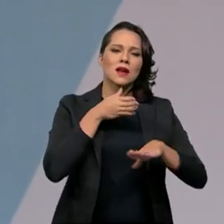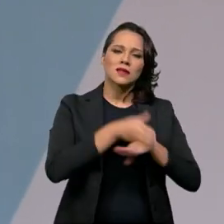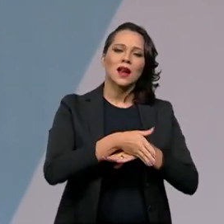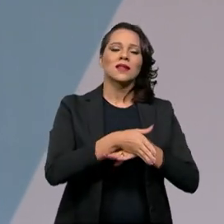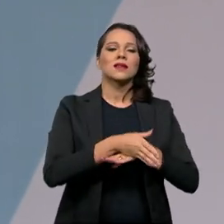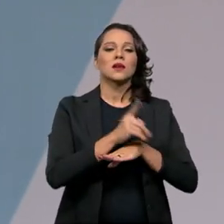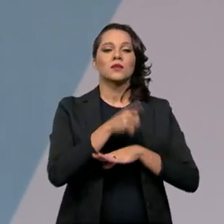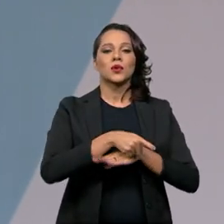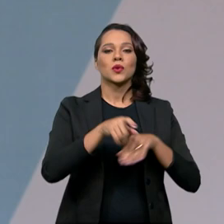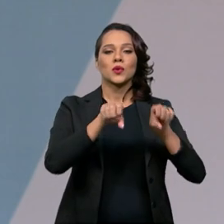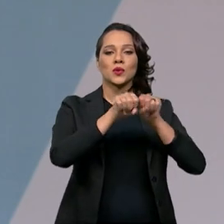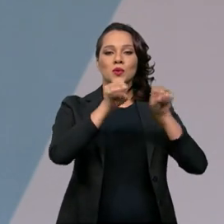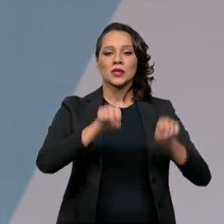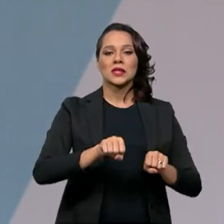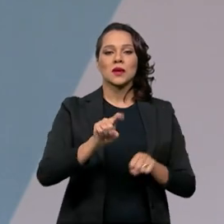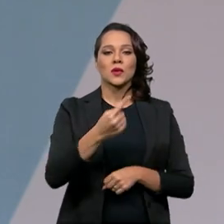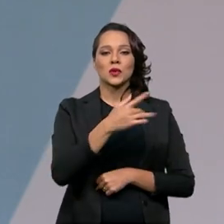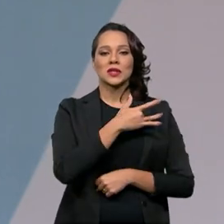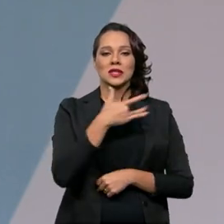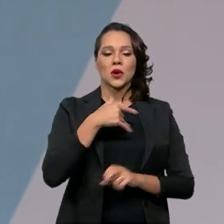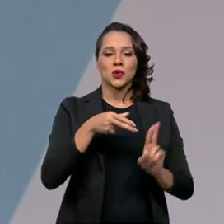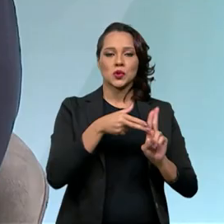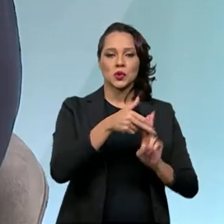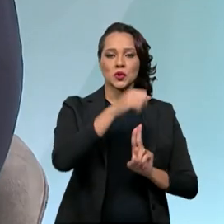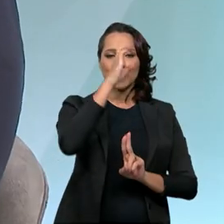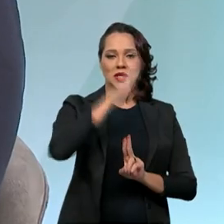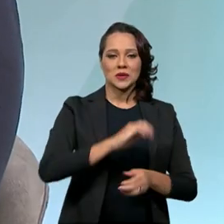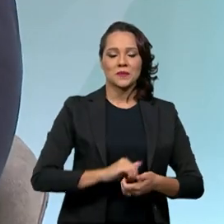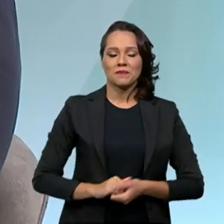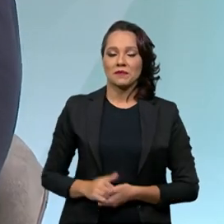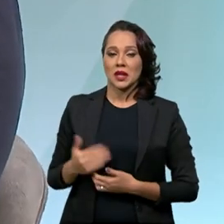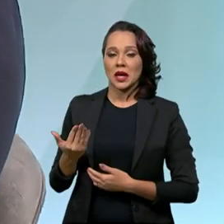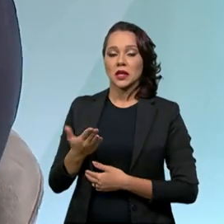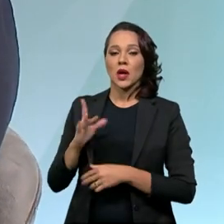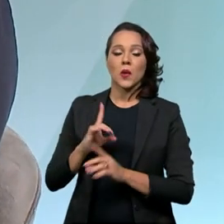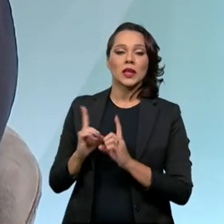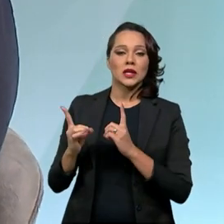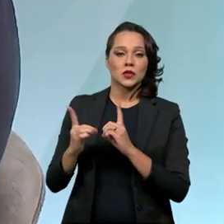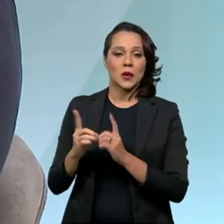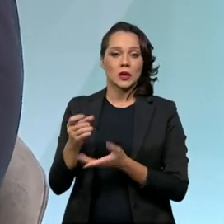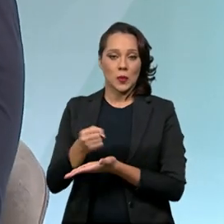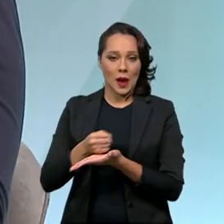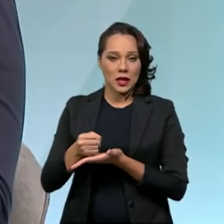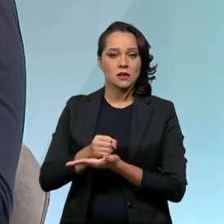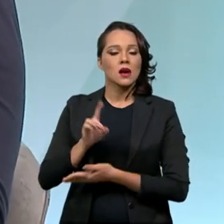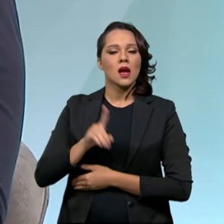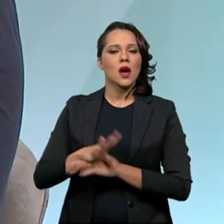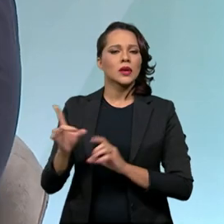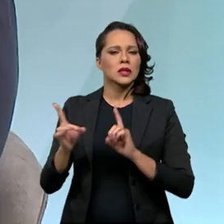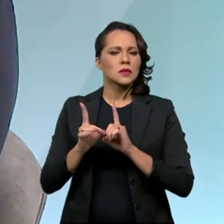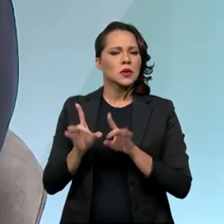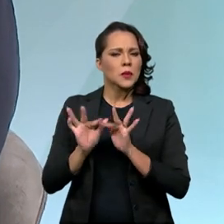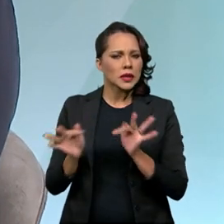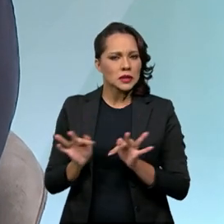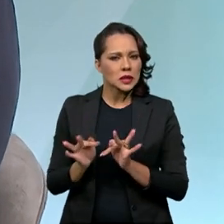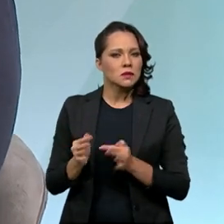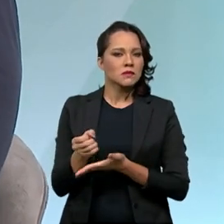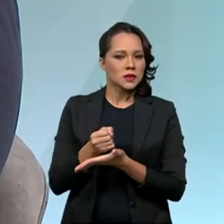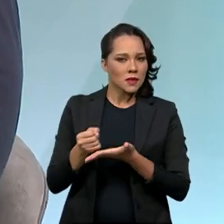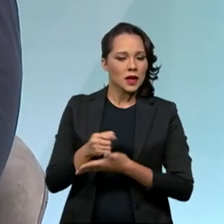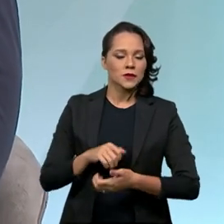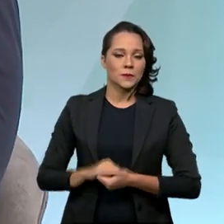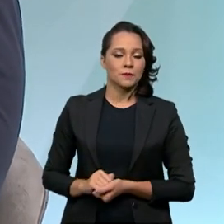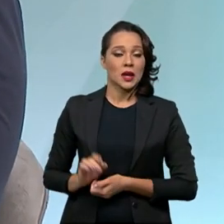entrada para o Sistema Único de Saúde no Brasil? Bom, a atenção primária, ela é responsável pelo atendimento básico. Então,